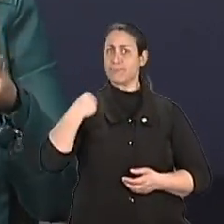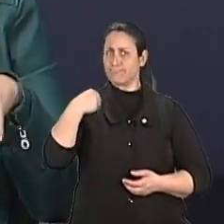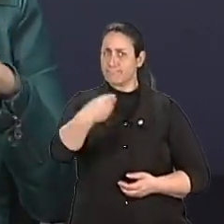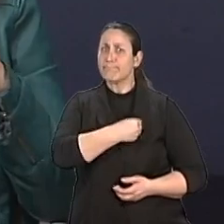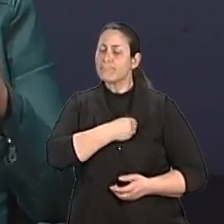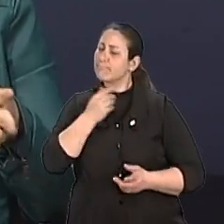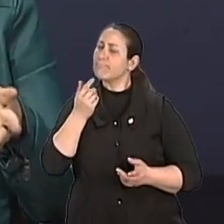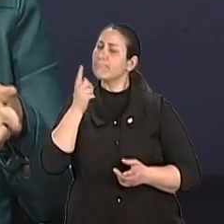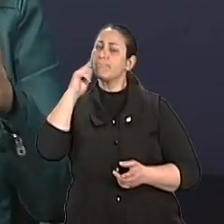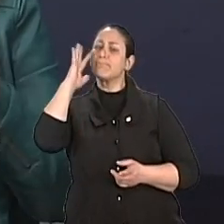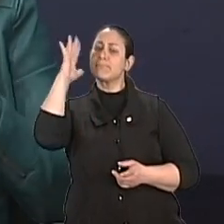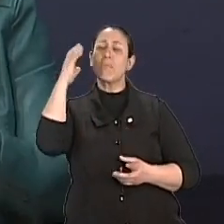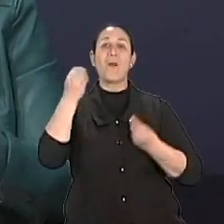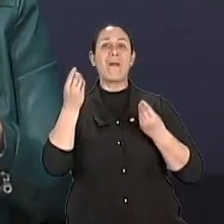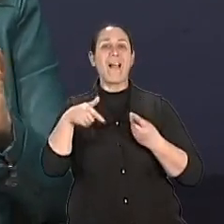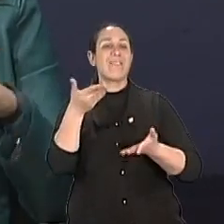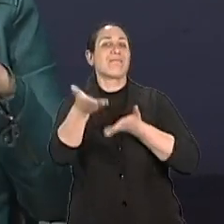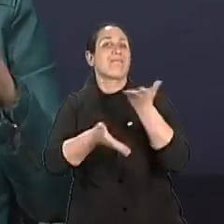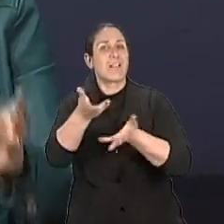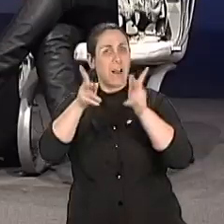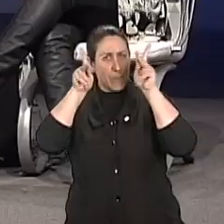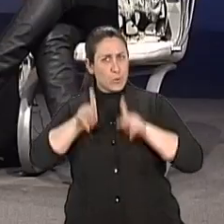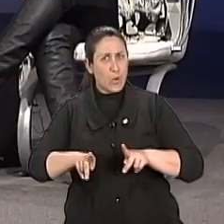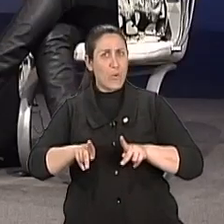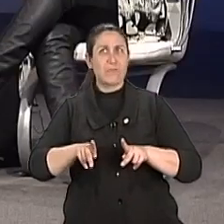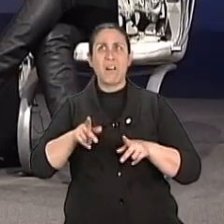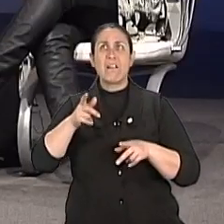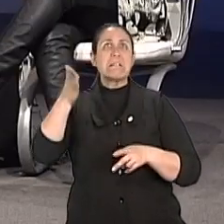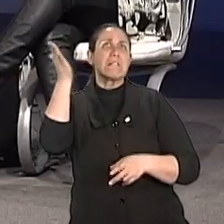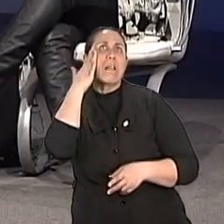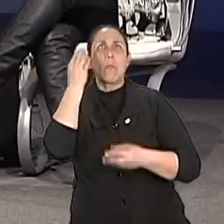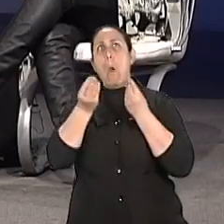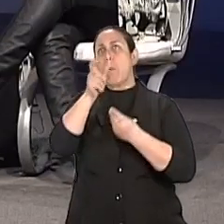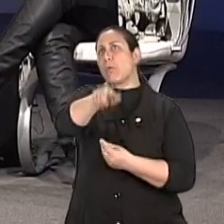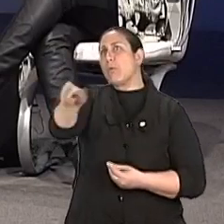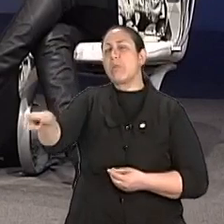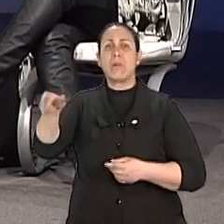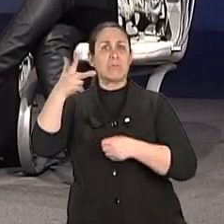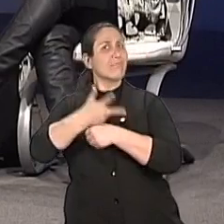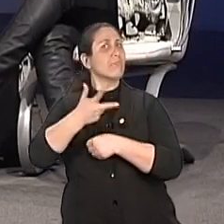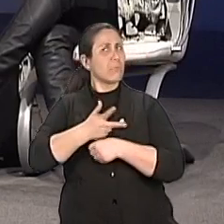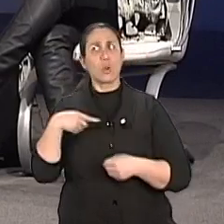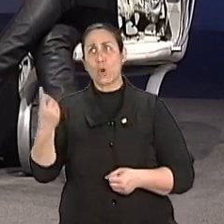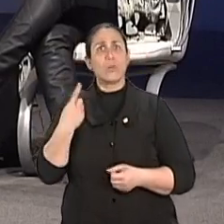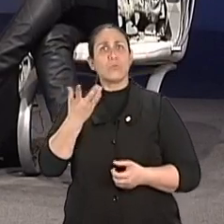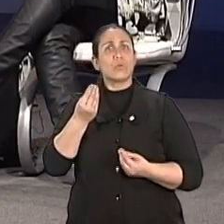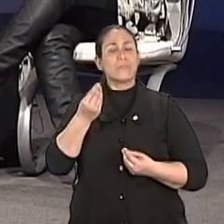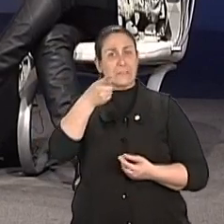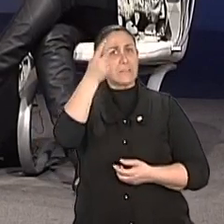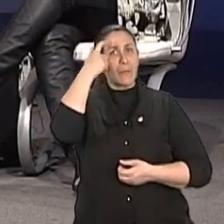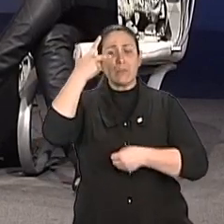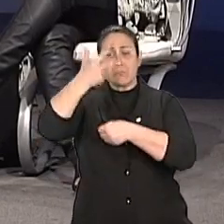aptos a tratar essas pessoas ainda. Porque é uma novidade. E não é novo. Porque tu sabe que o termo